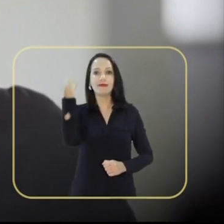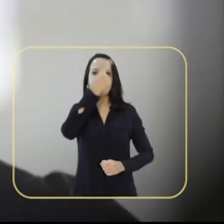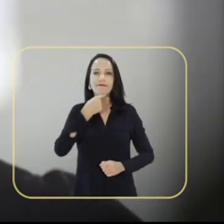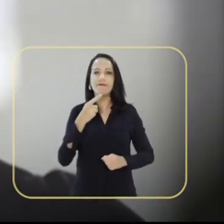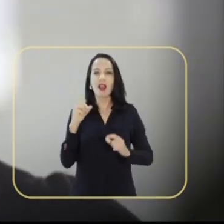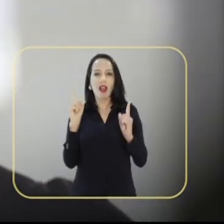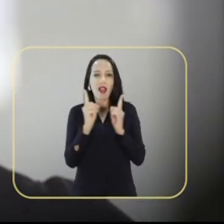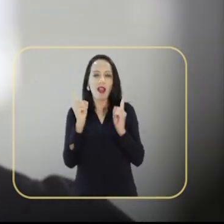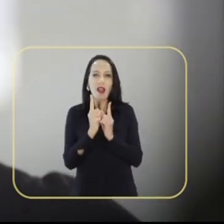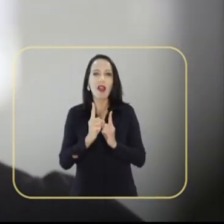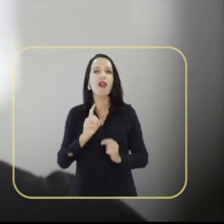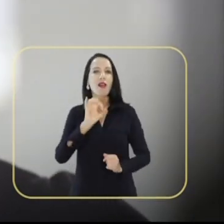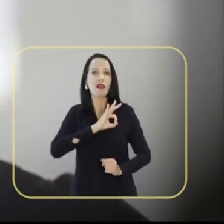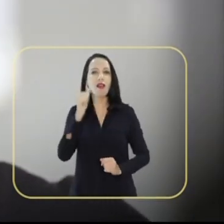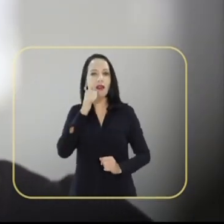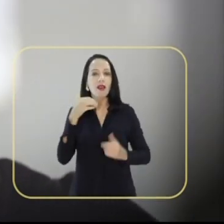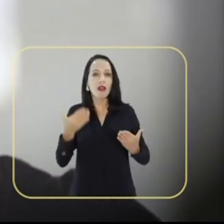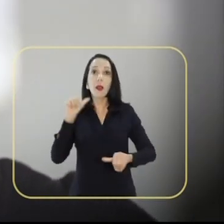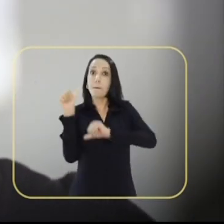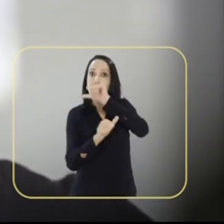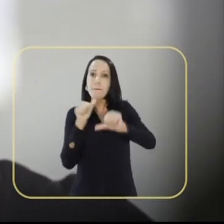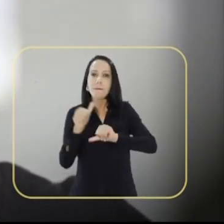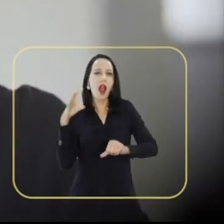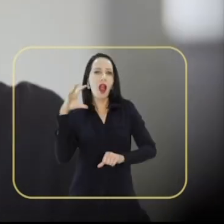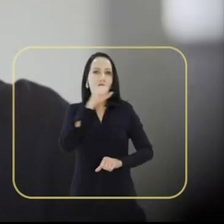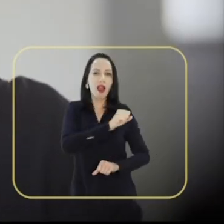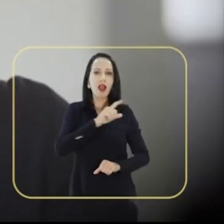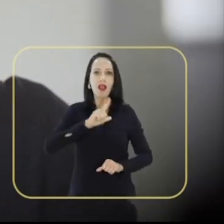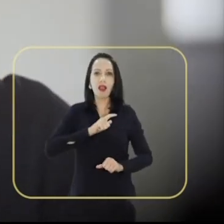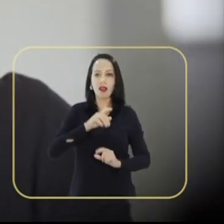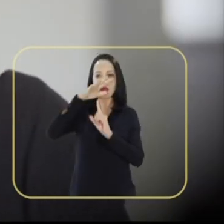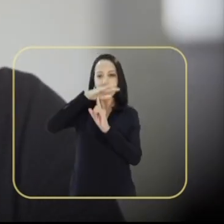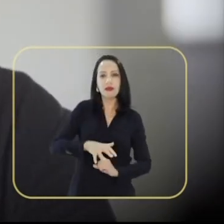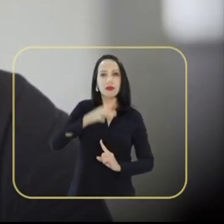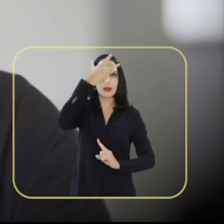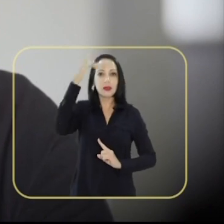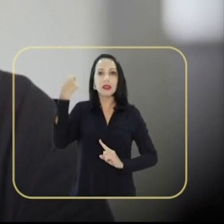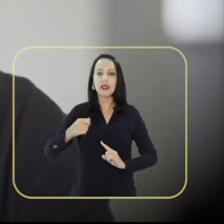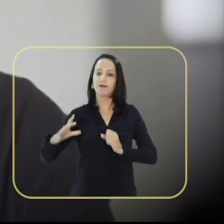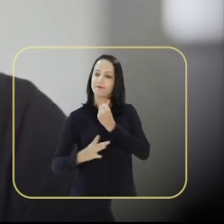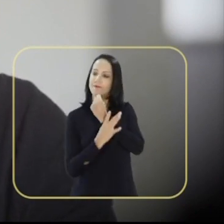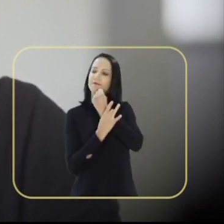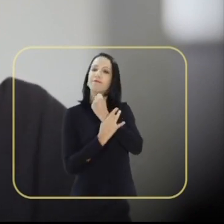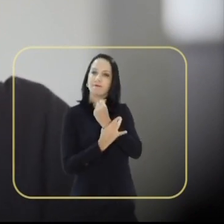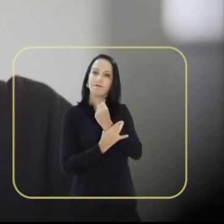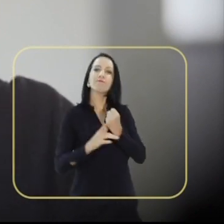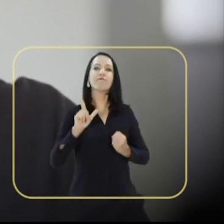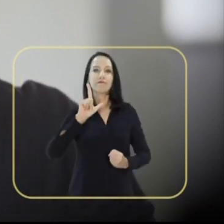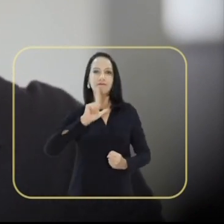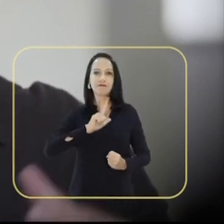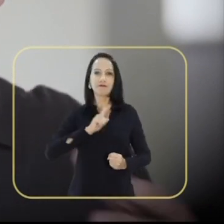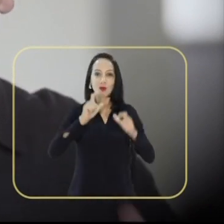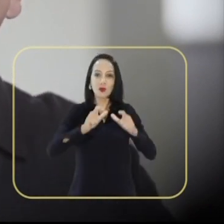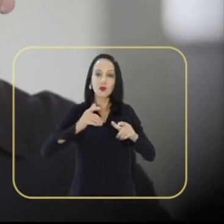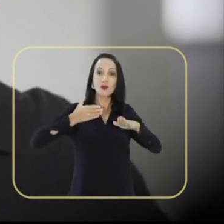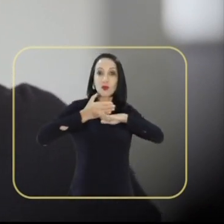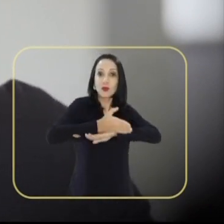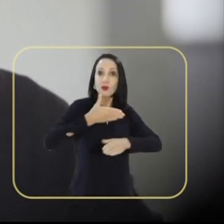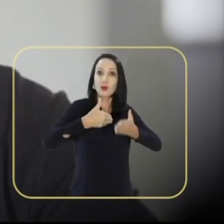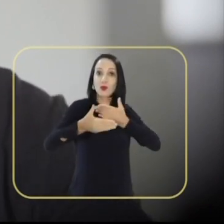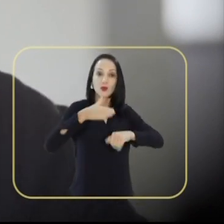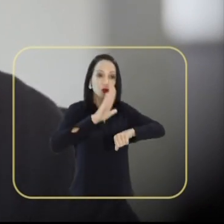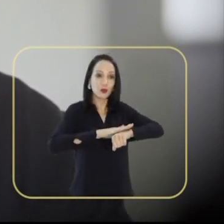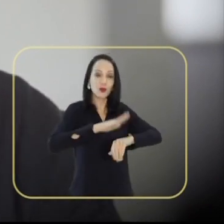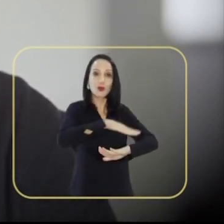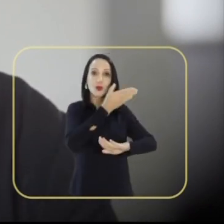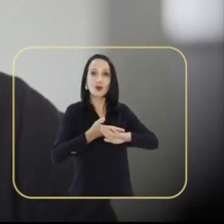horas. É um absurdo. Vamos mudar isso e rapidamente. A vítima também precisa ter a segurança de ter para onde ir